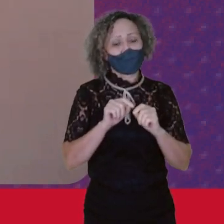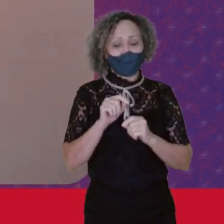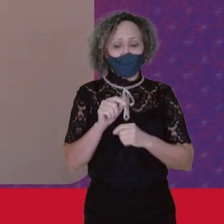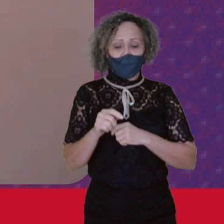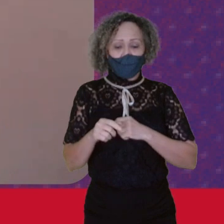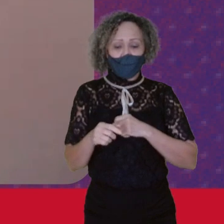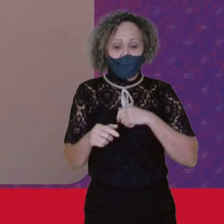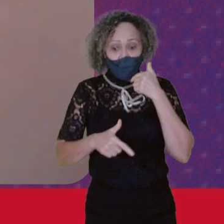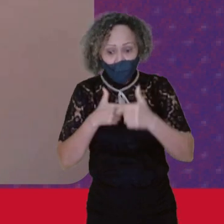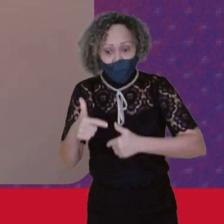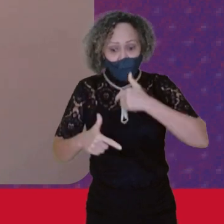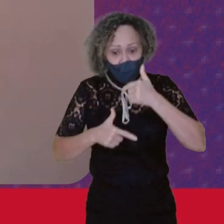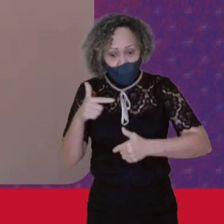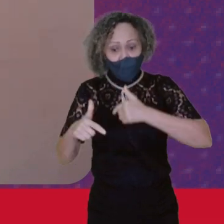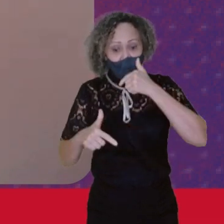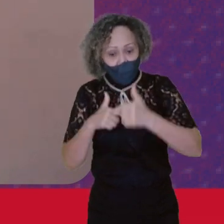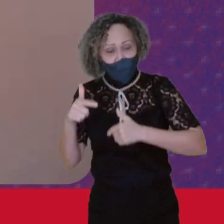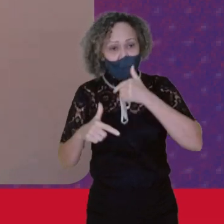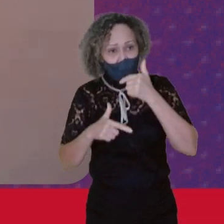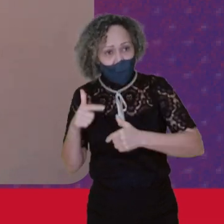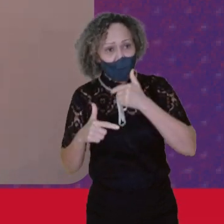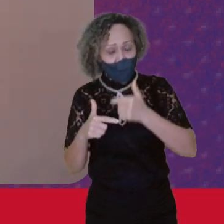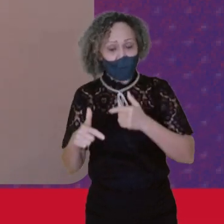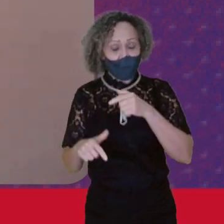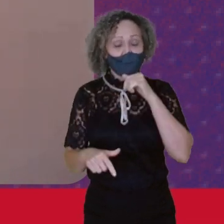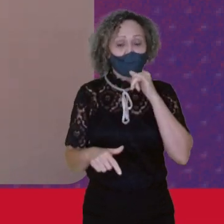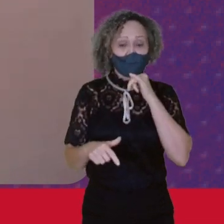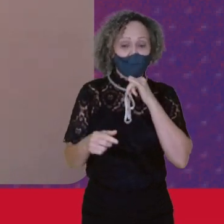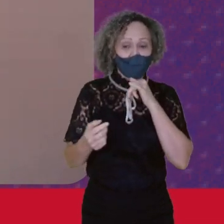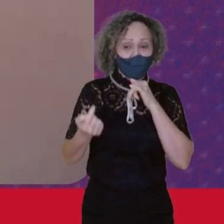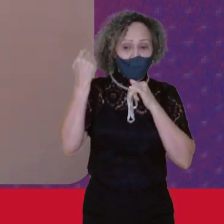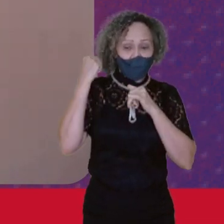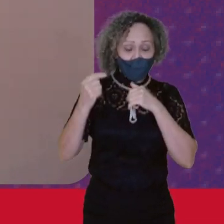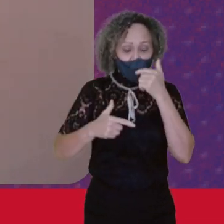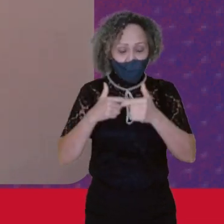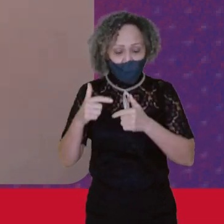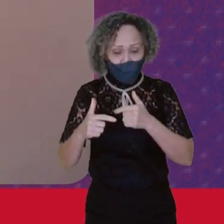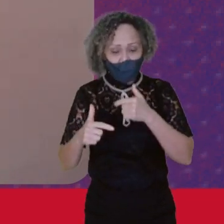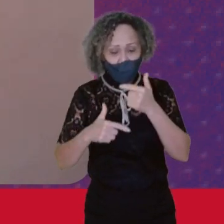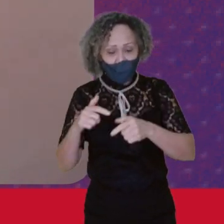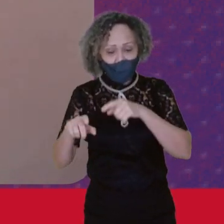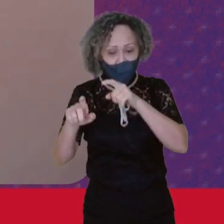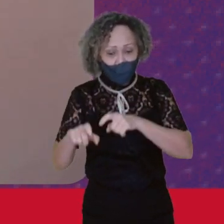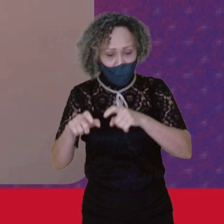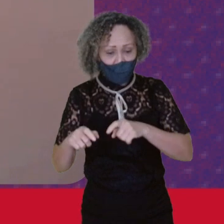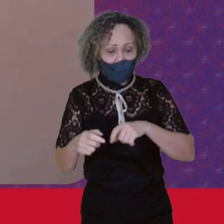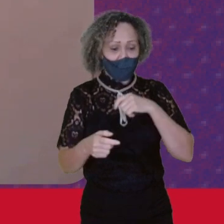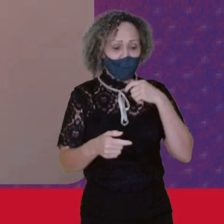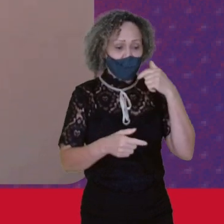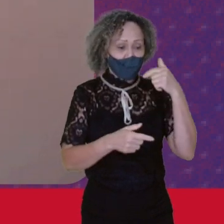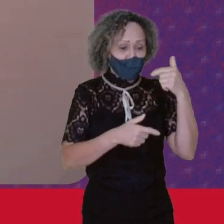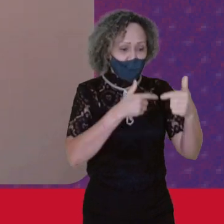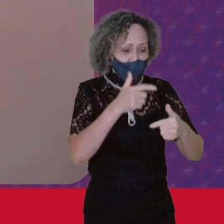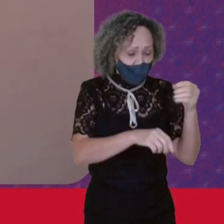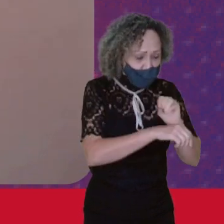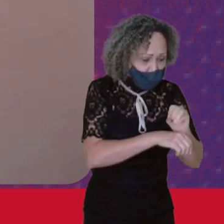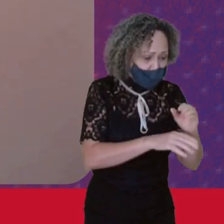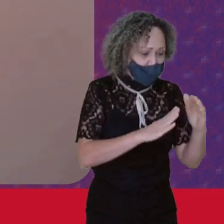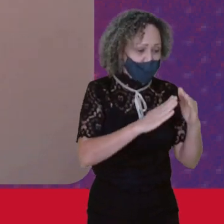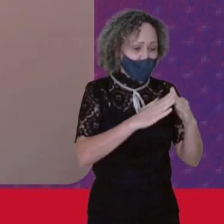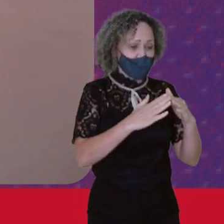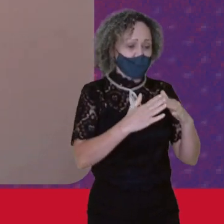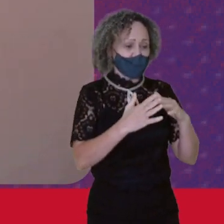Ao mesmo tempo Que se cuidava da roça Se cuidava da casa Se cuidava de tudo Vinha para um ambiente